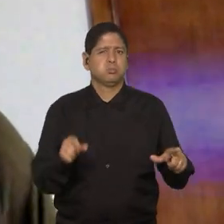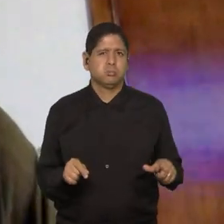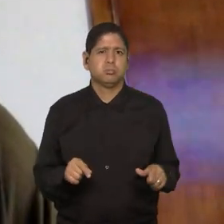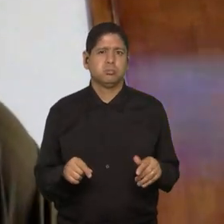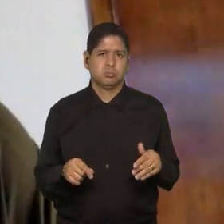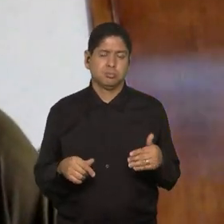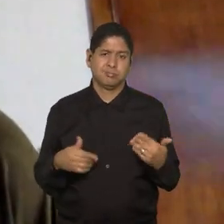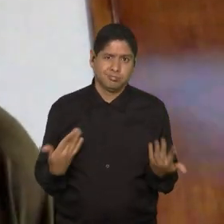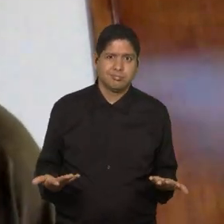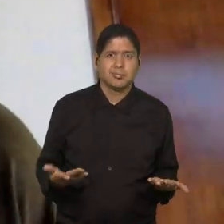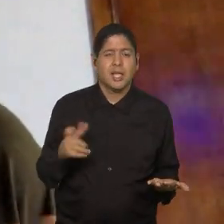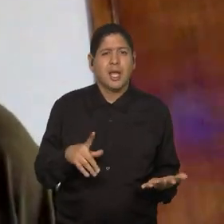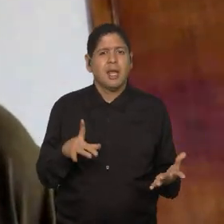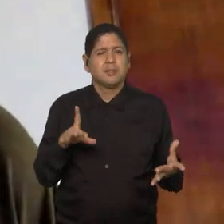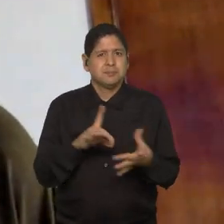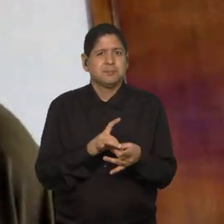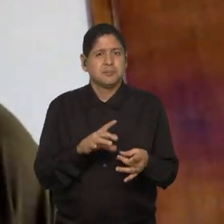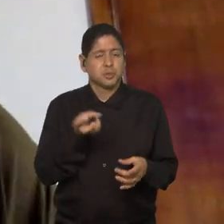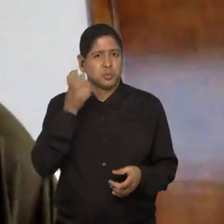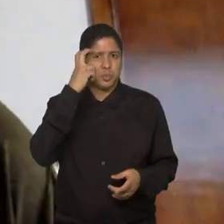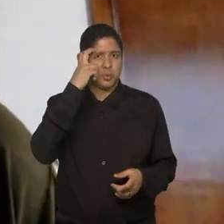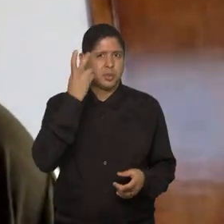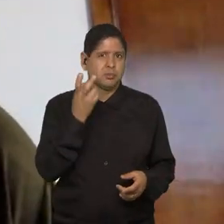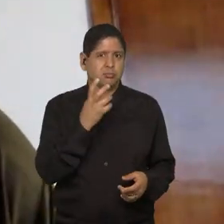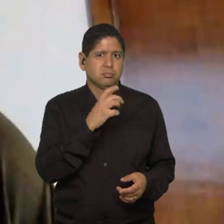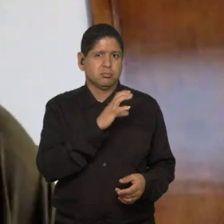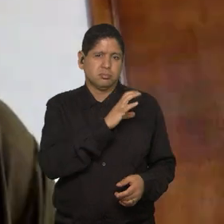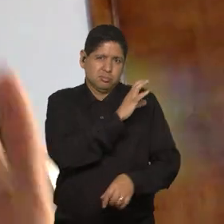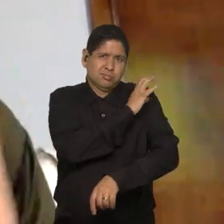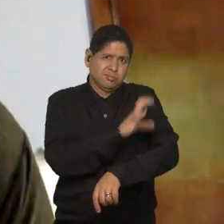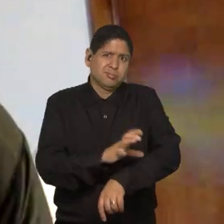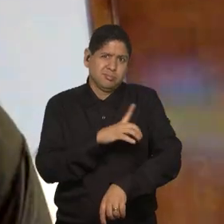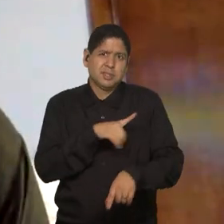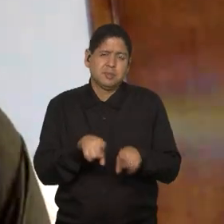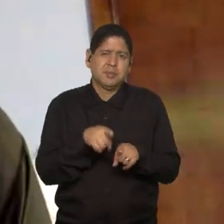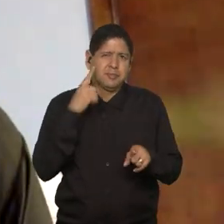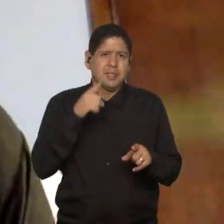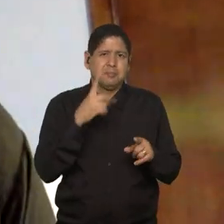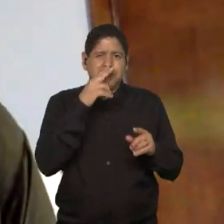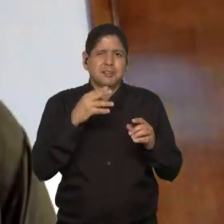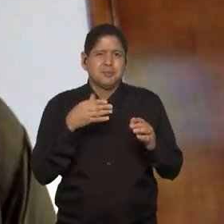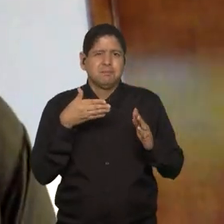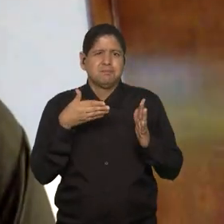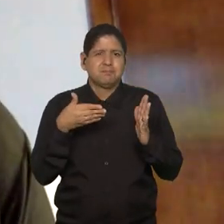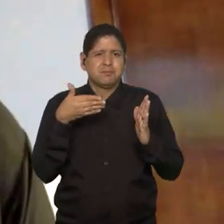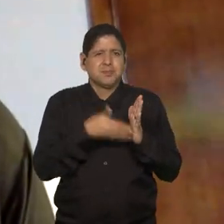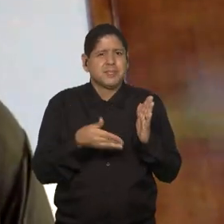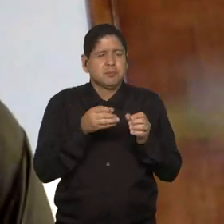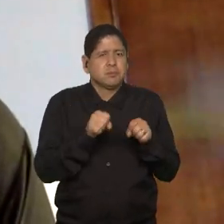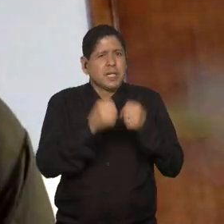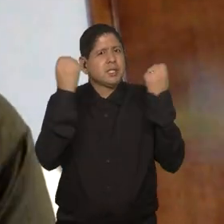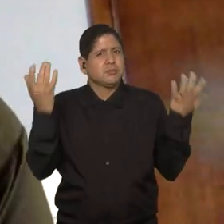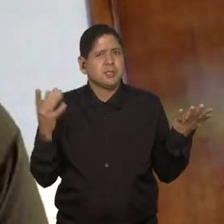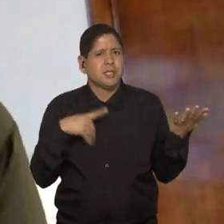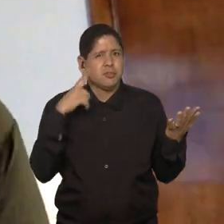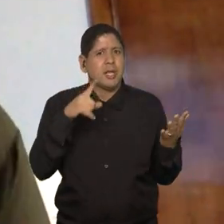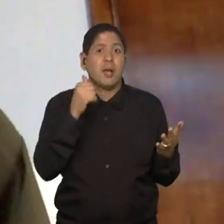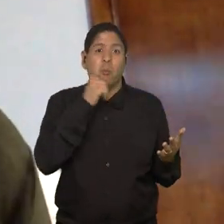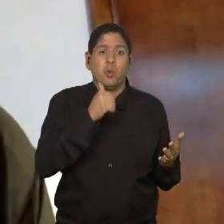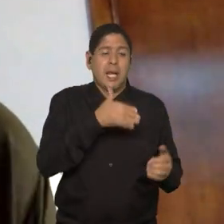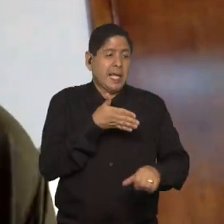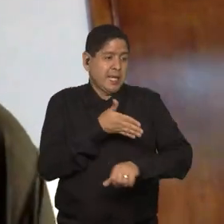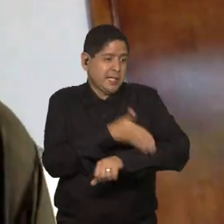Então... e é uma questão cultural, porque você vai, mais uma vez, furando essa bolha da mulher